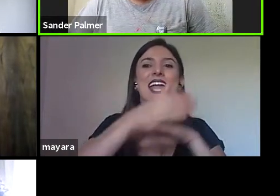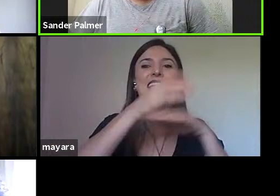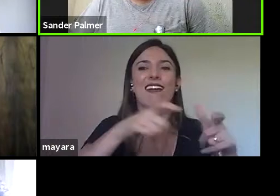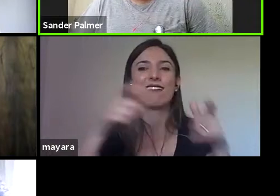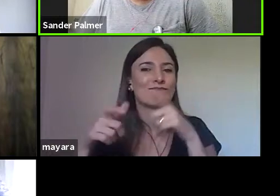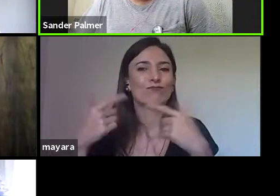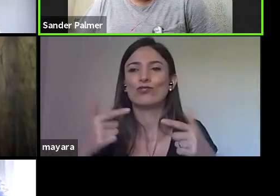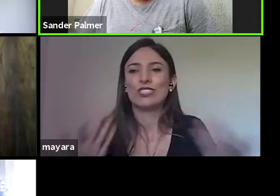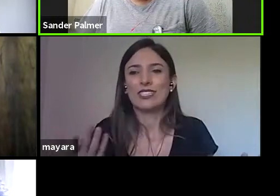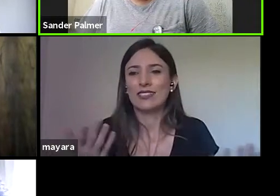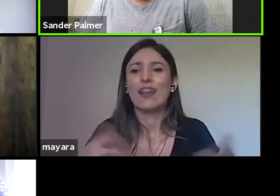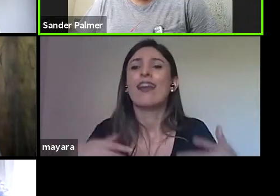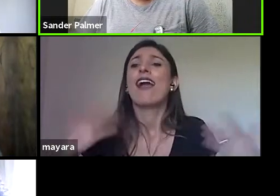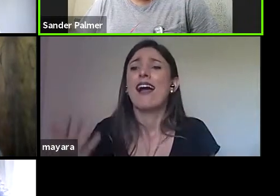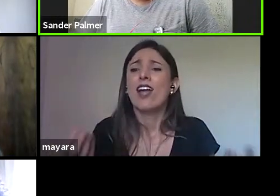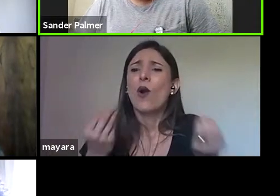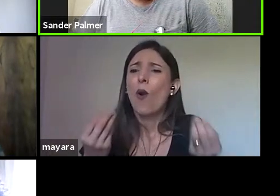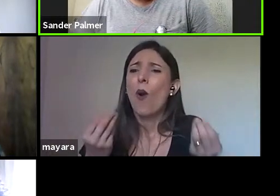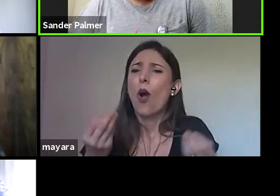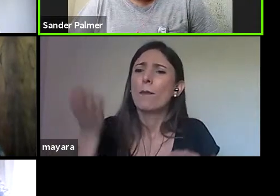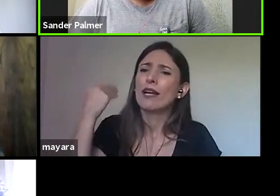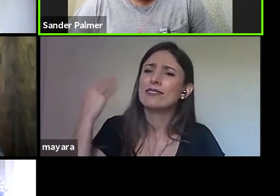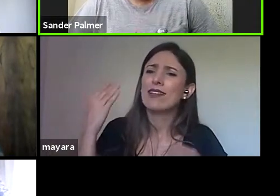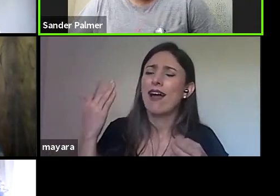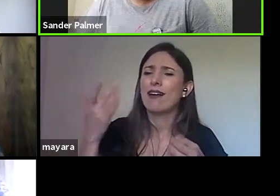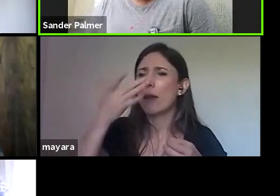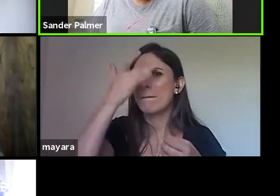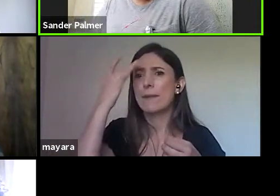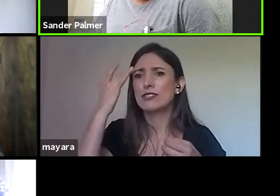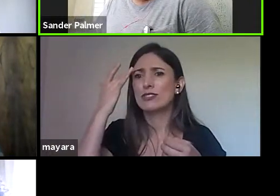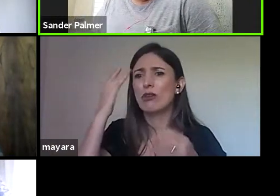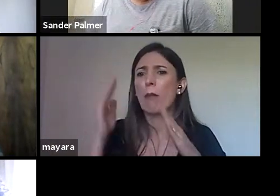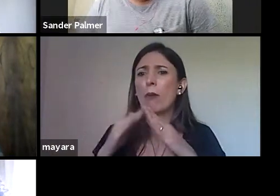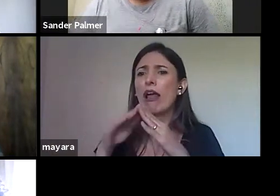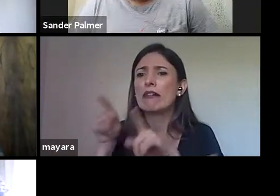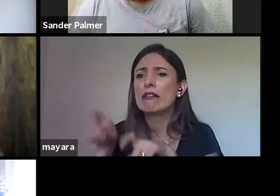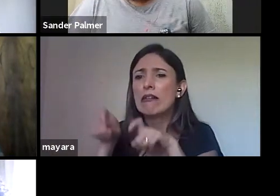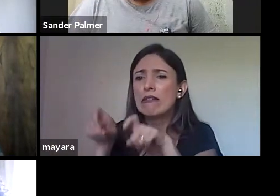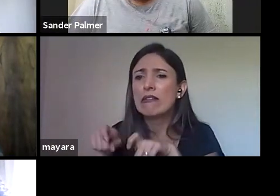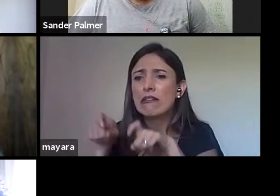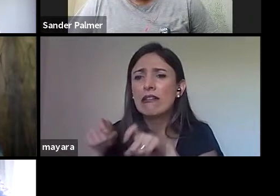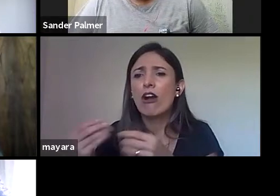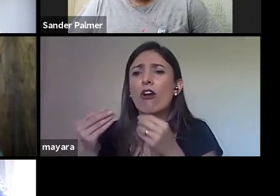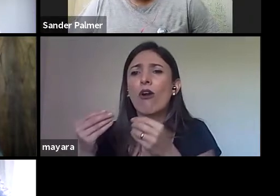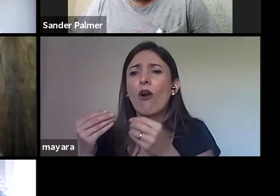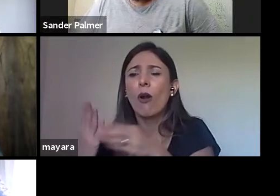quem estava no campo, como se chegava a esses espaços de ensino?